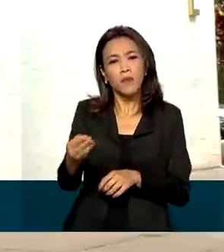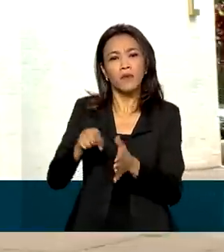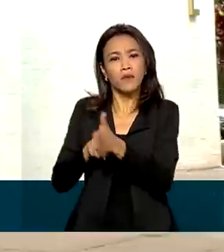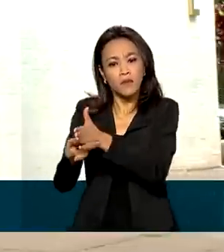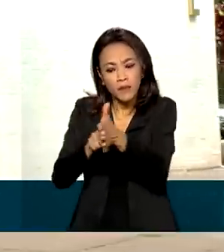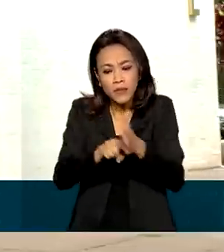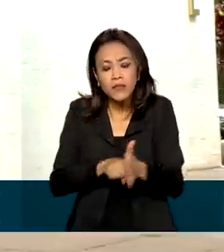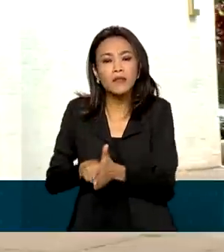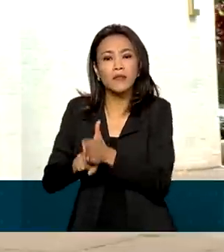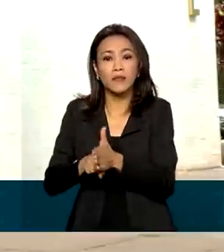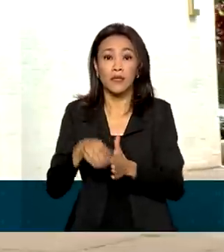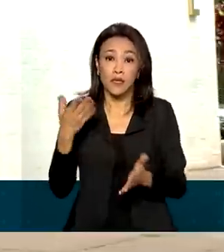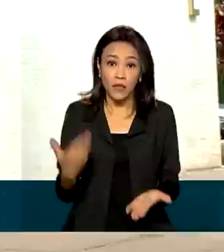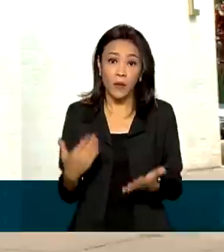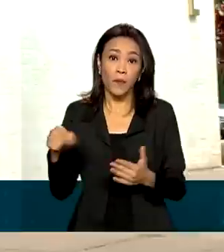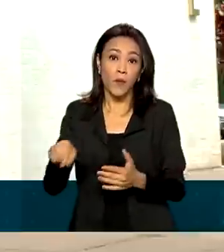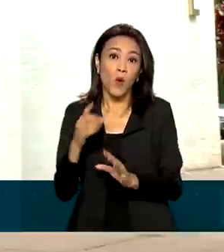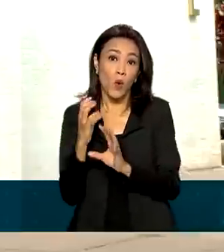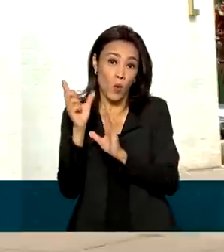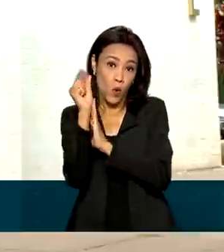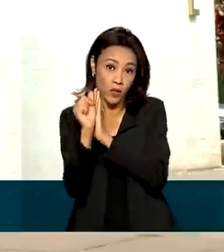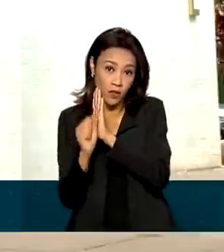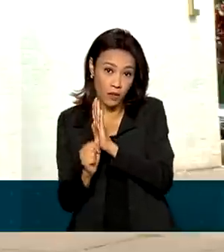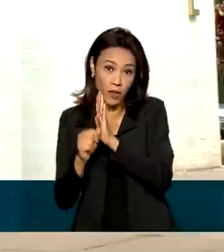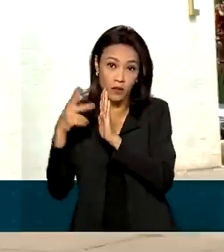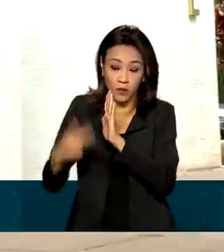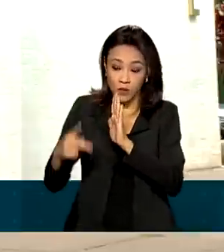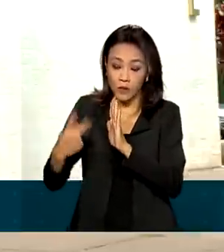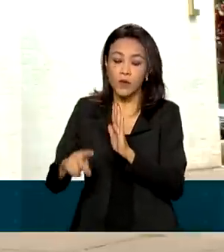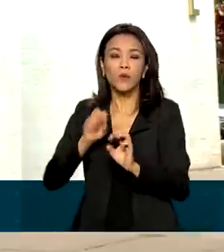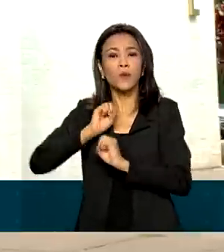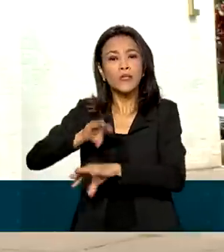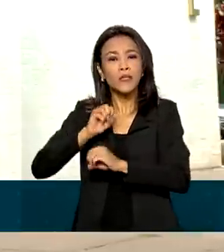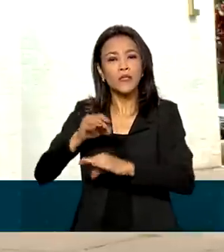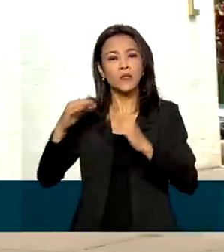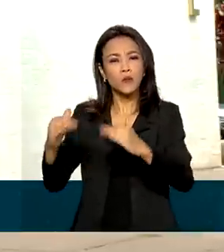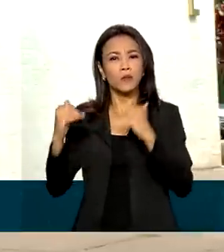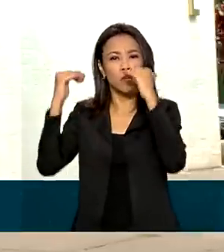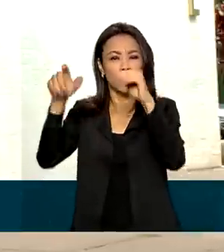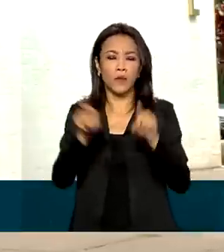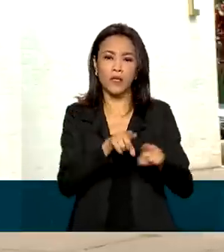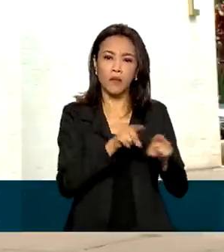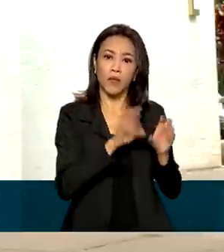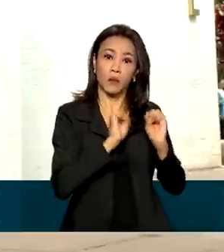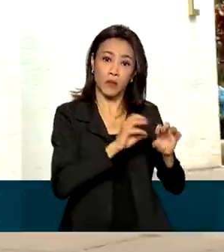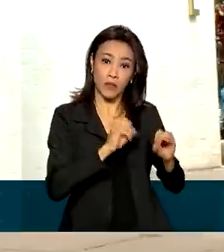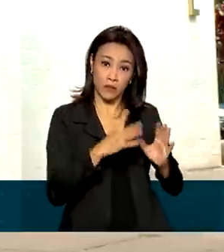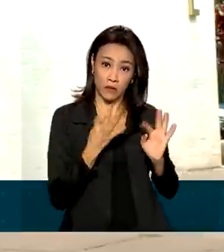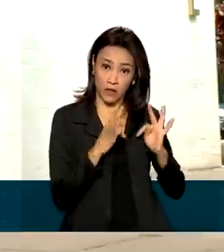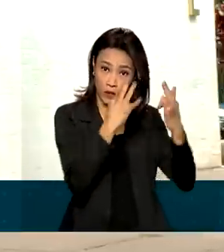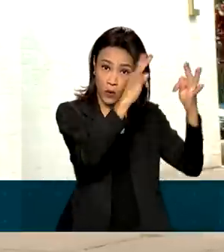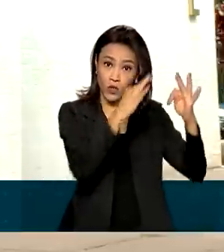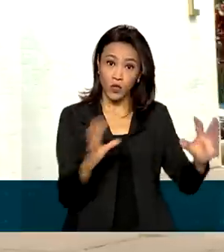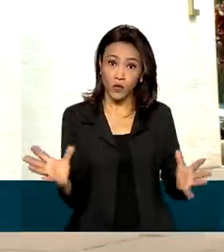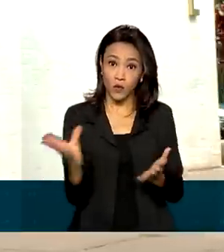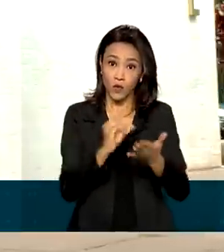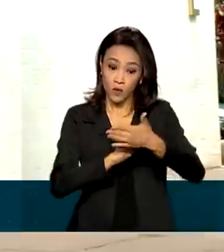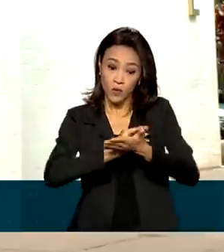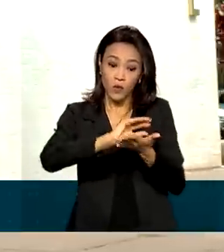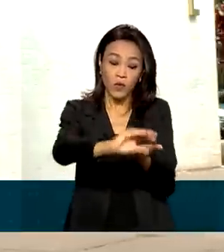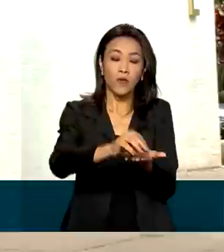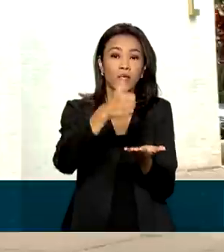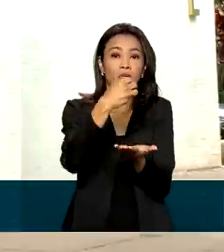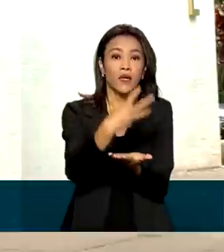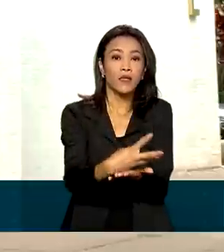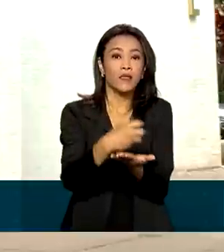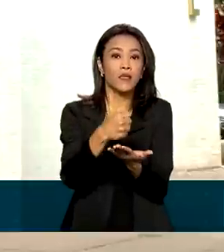disso, do orçamento das Secretarias de Educação Superior e de Educação Profissional e Tecnológica, foram investidos 314 milhões